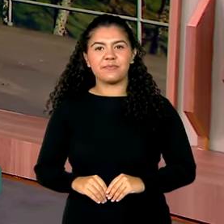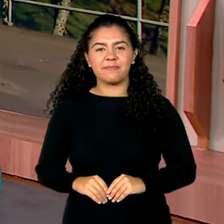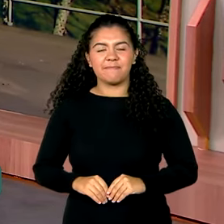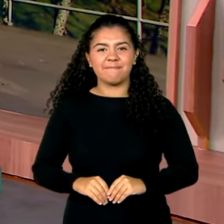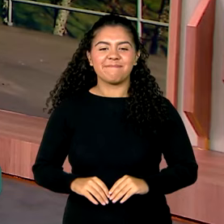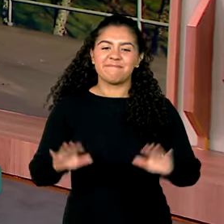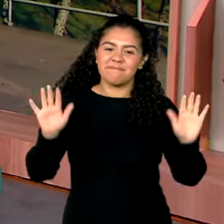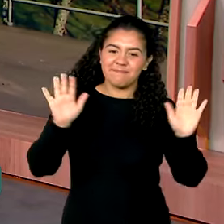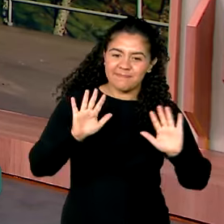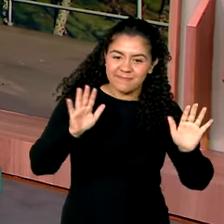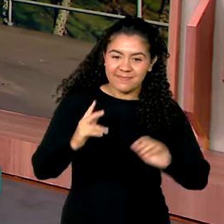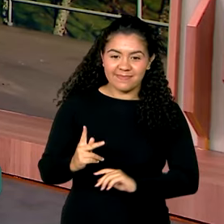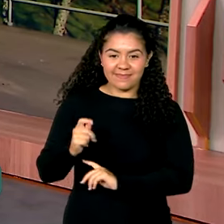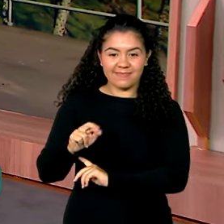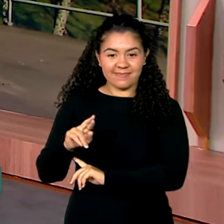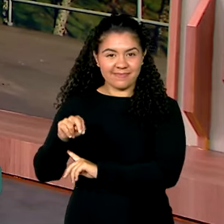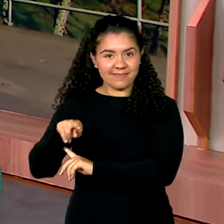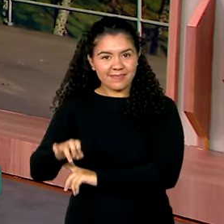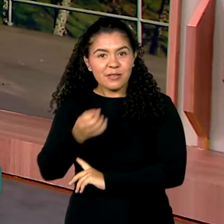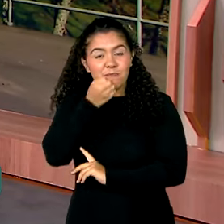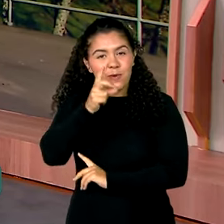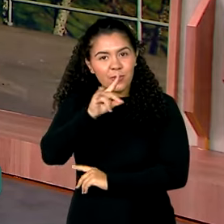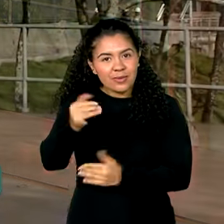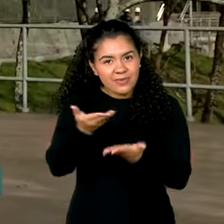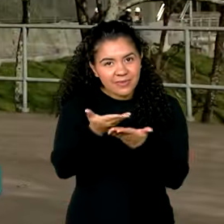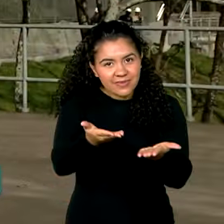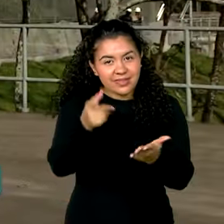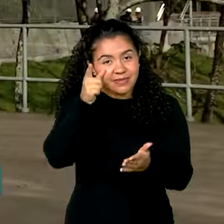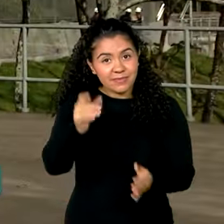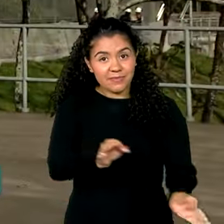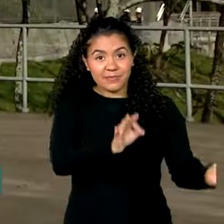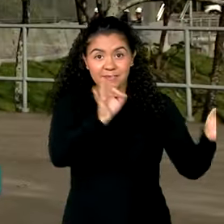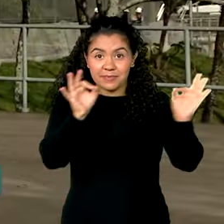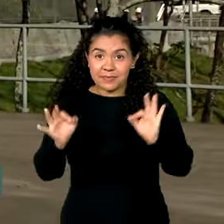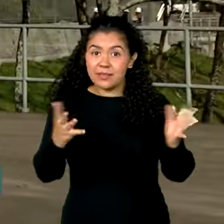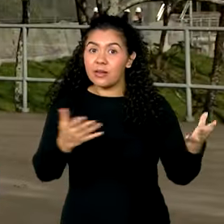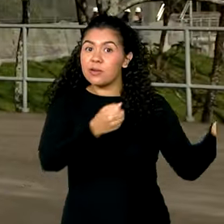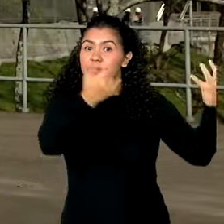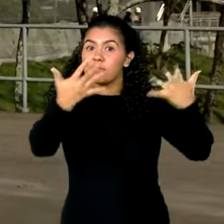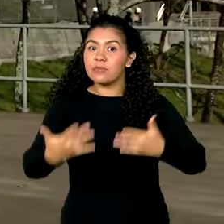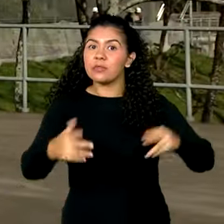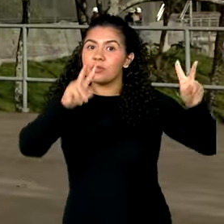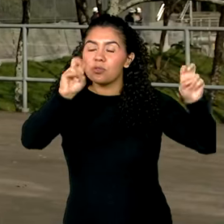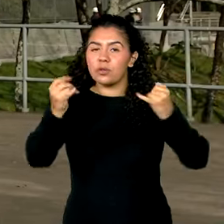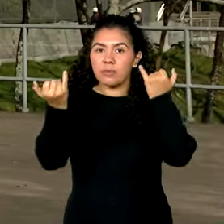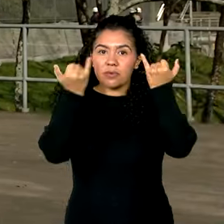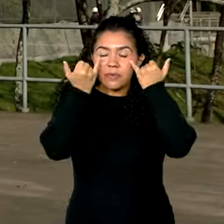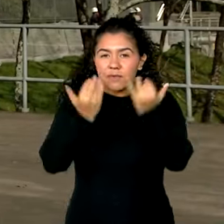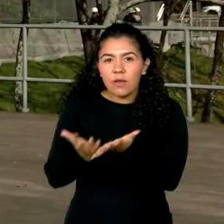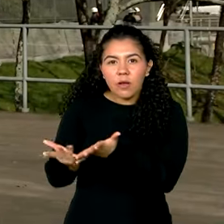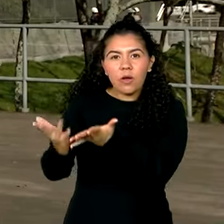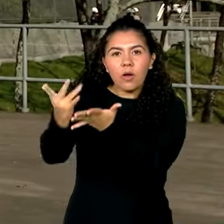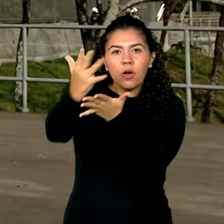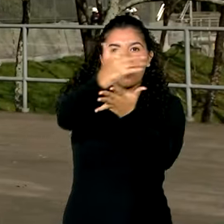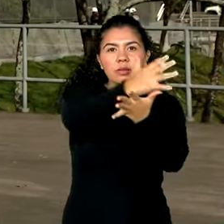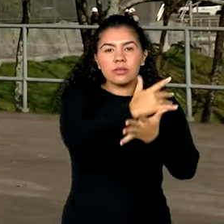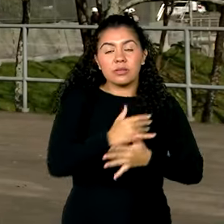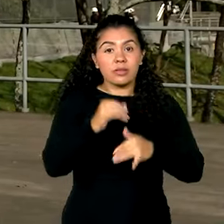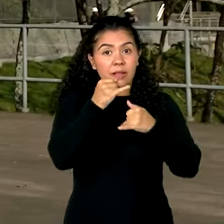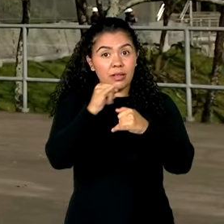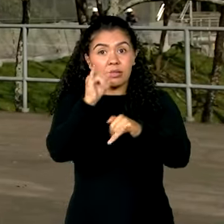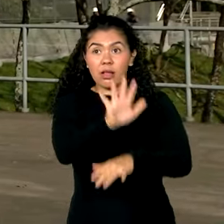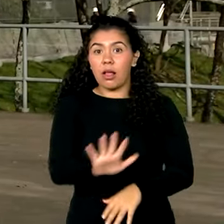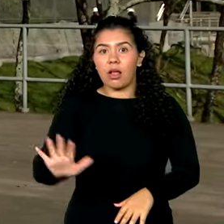Oi, Carine. Bom dia para você e para todos que nos acompanham. A gente vai falar agora do Balanço Energético Nacional, que é